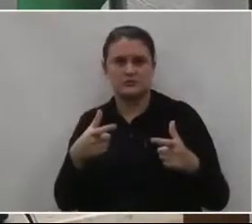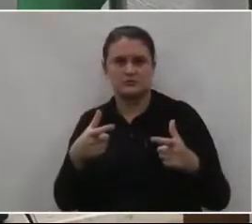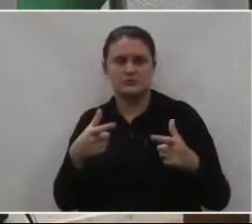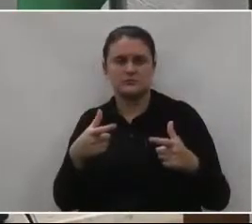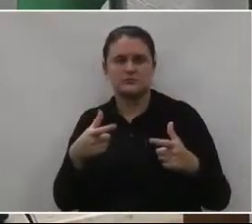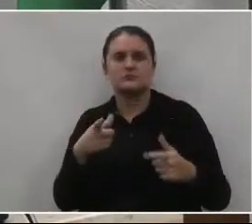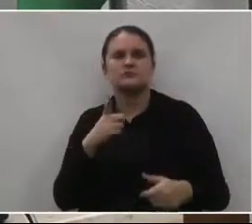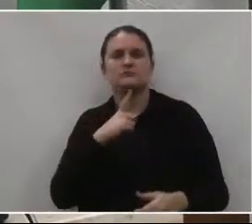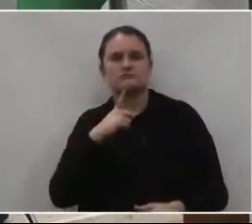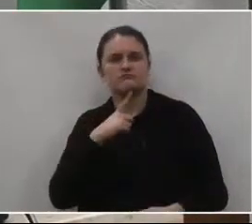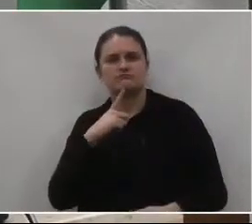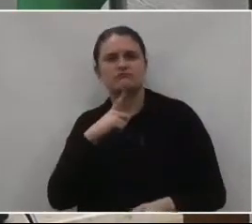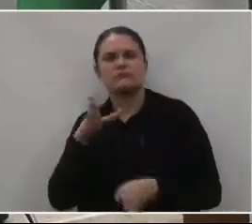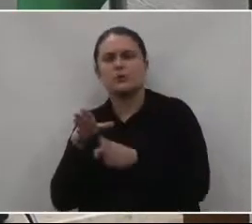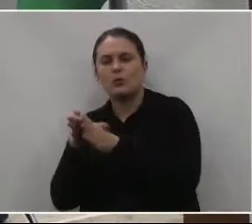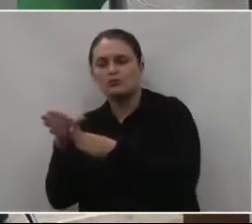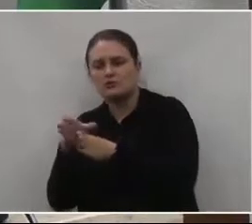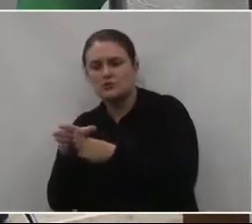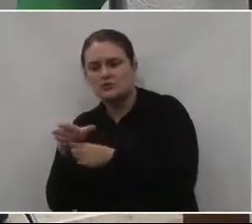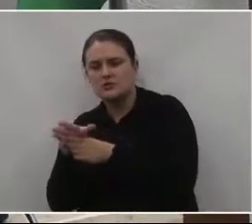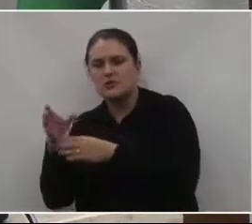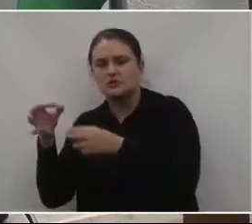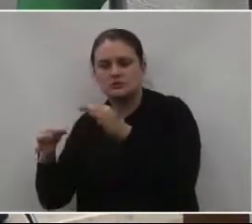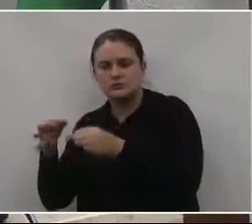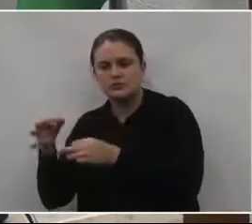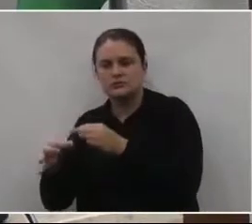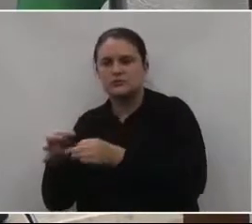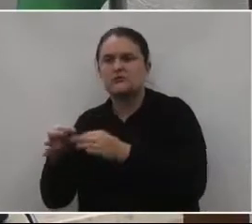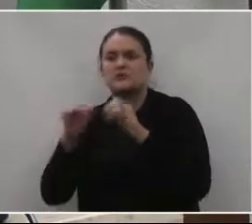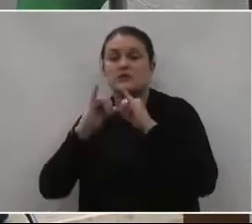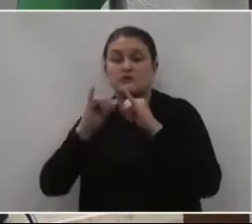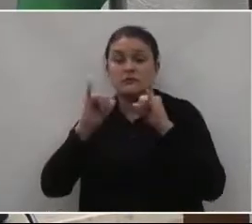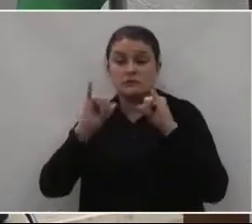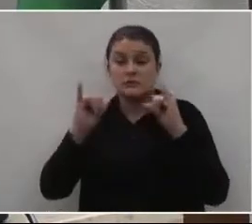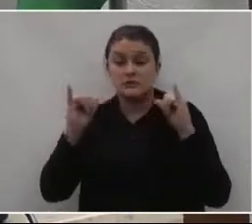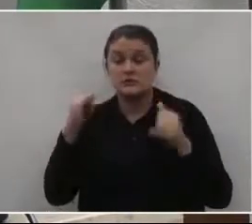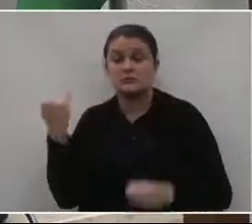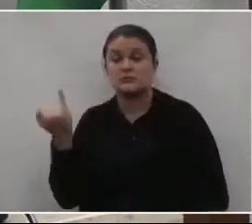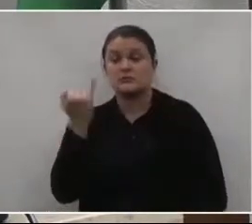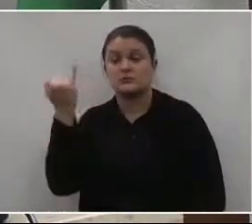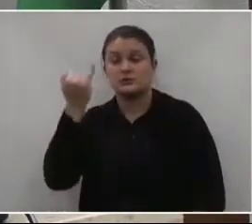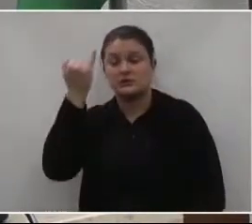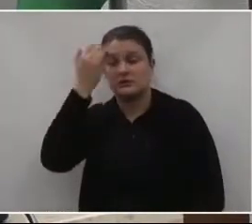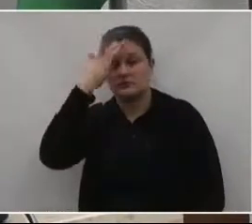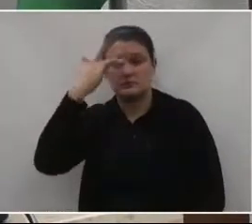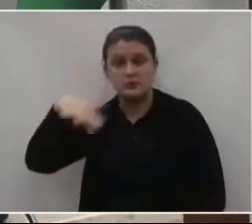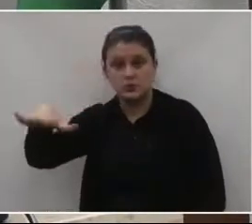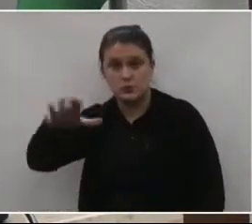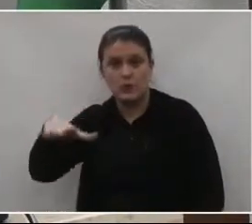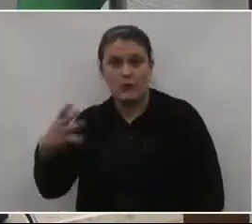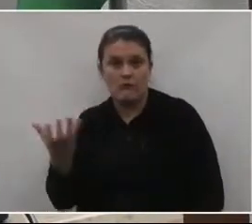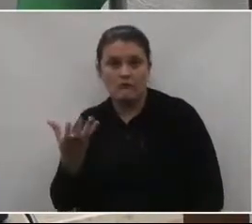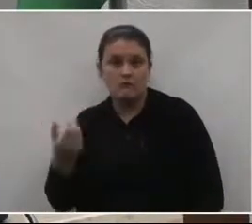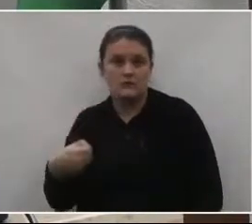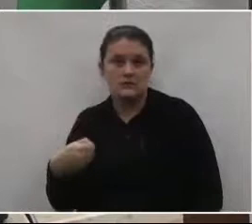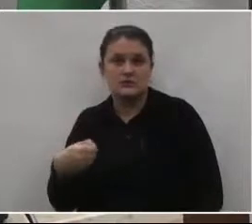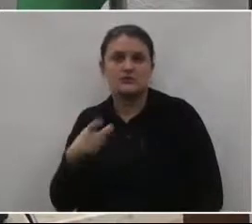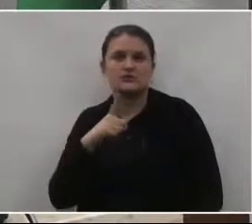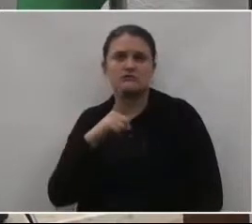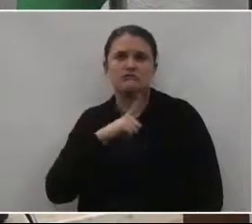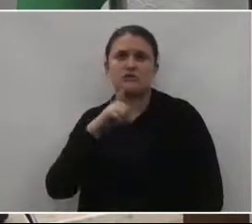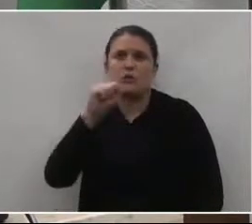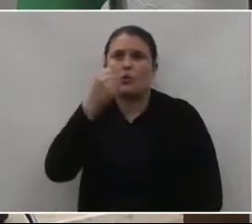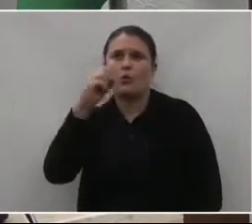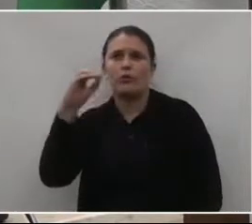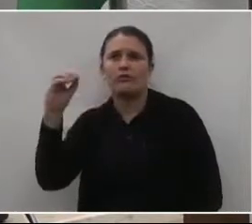onde tivemos orientações, tivemos ali informações necessárias para os munícipes, onde mais de 80